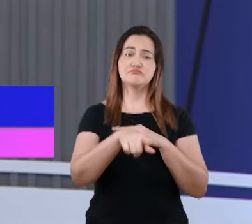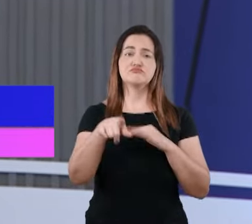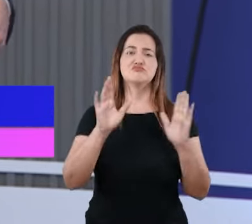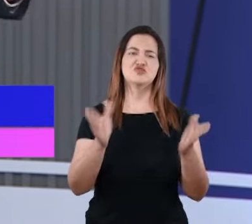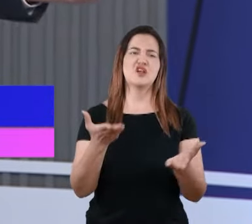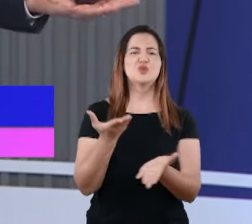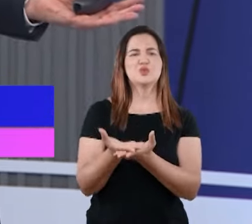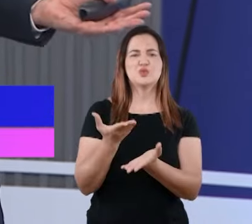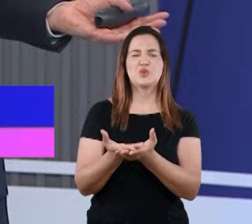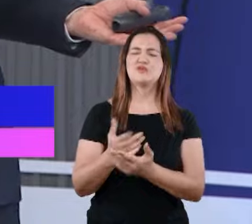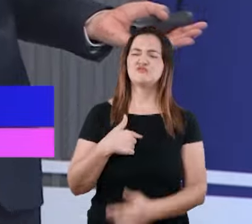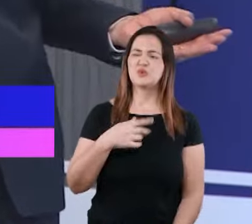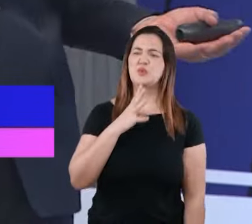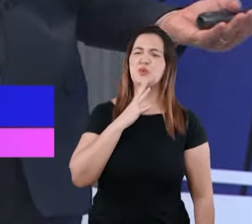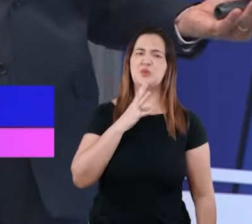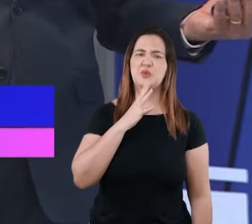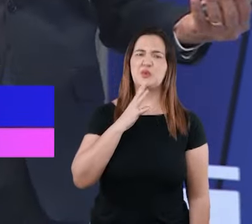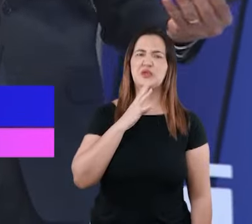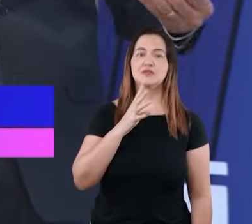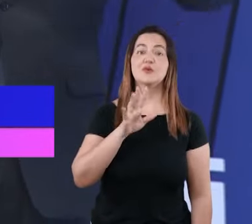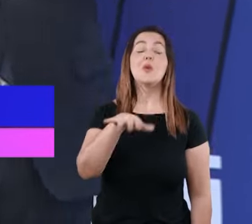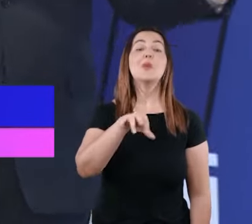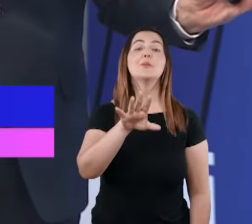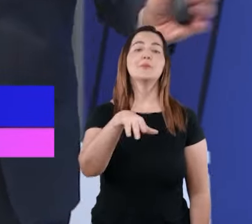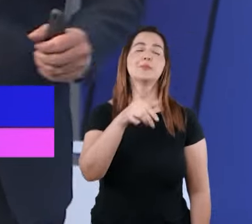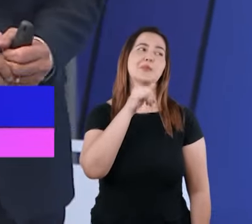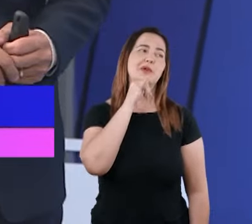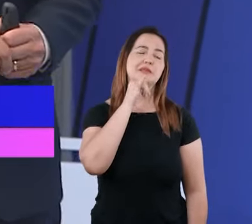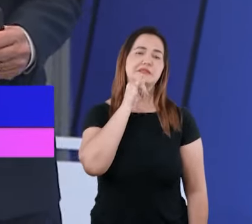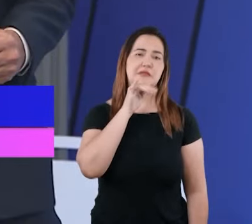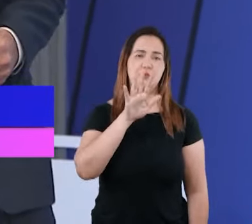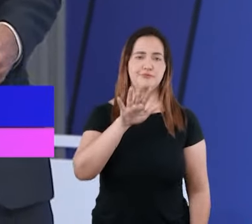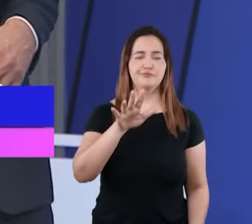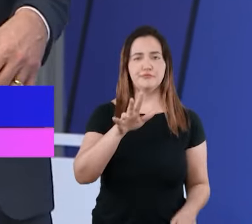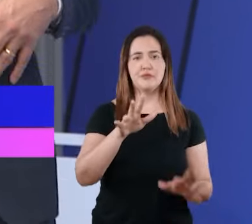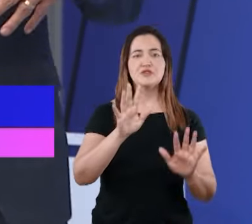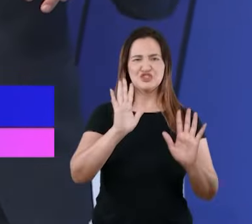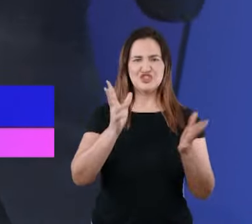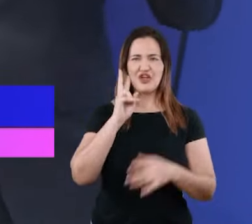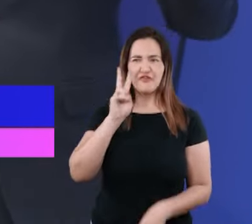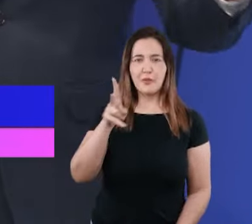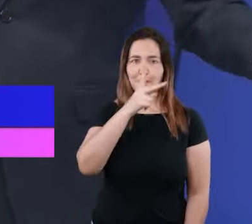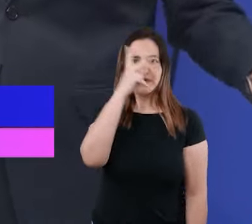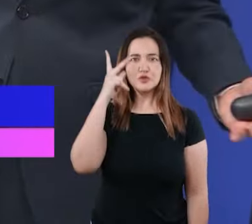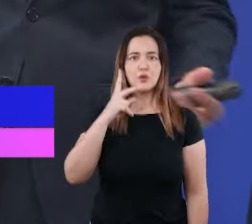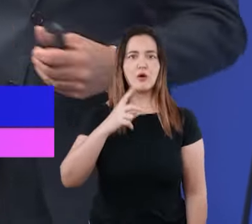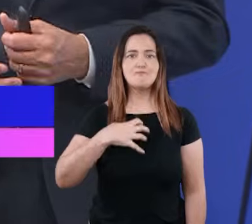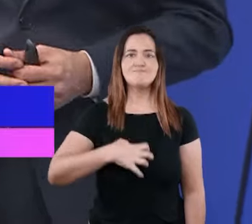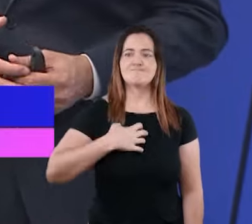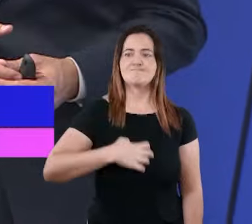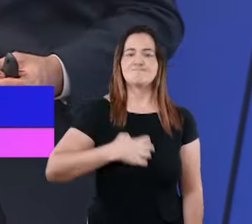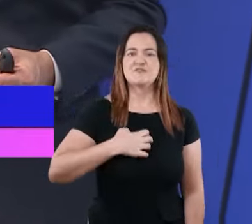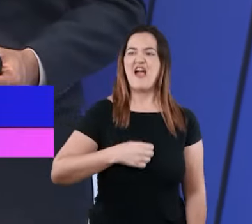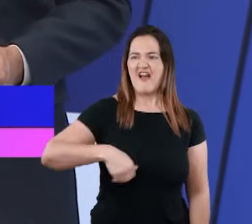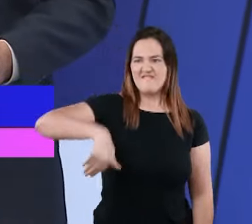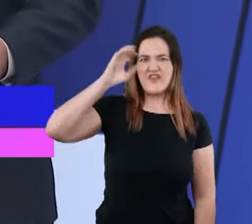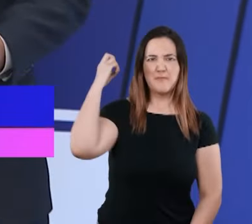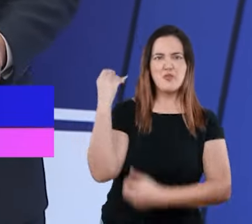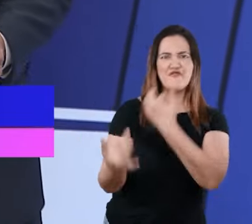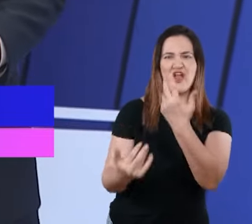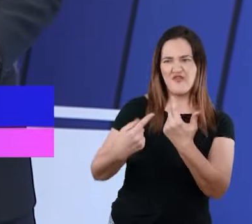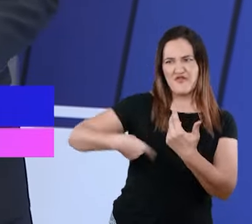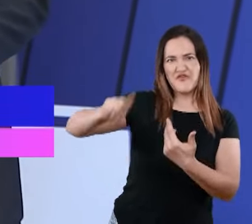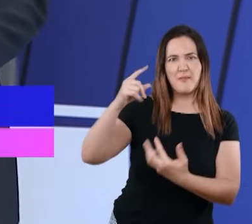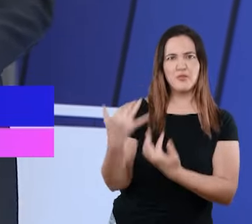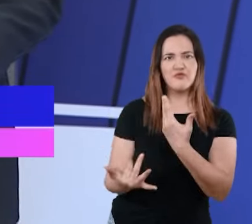escutado ou até dito, ah, eu quero que você vá para o inferno, quando está bravo, está nervoso, está irritado, porque